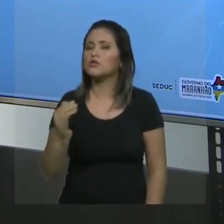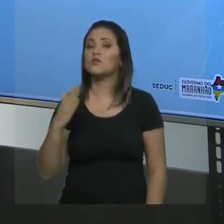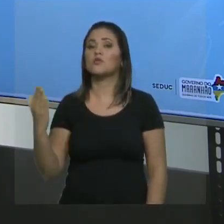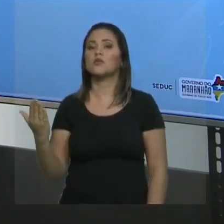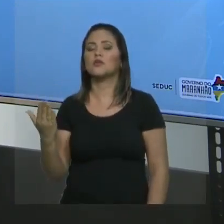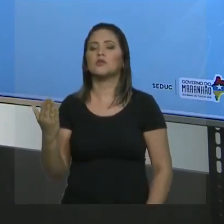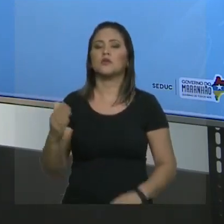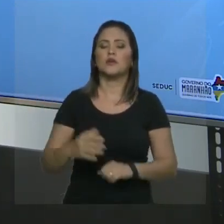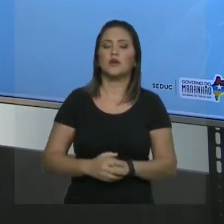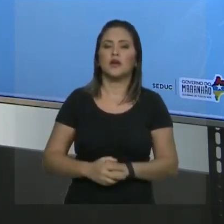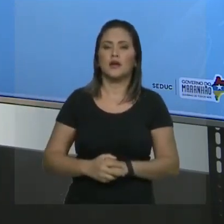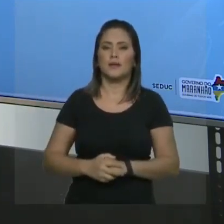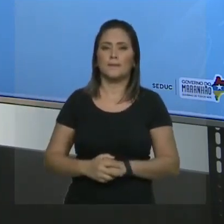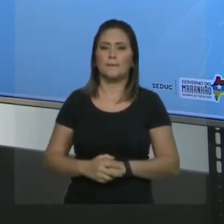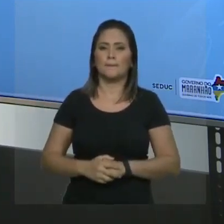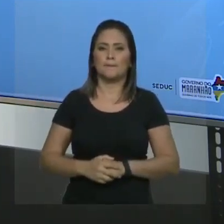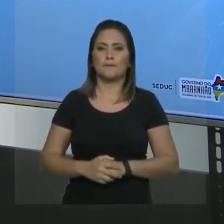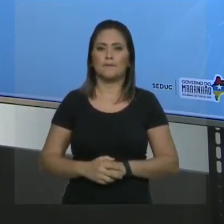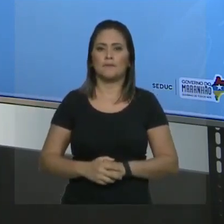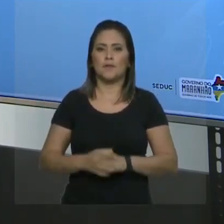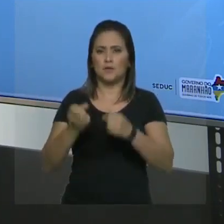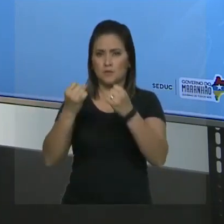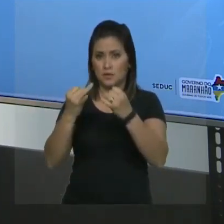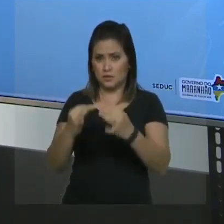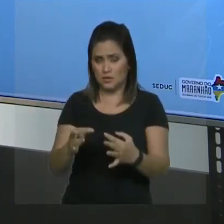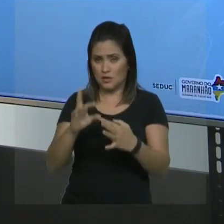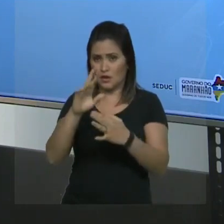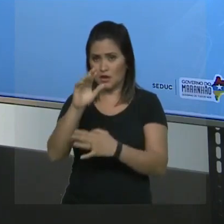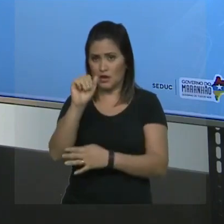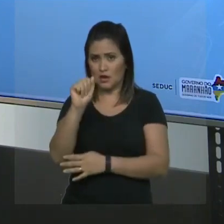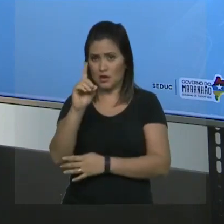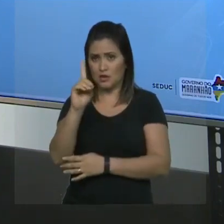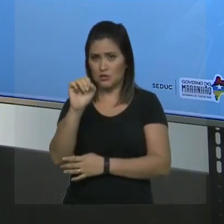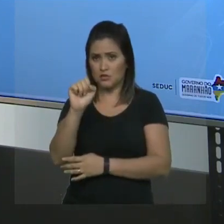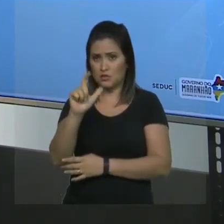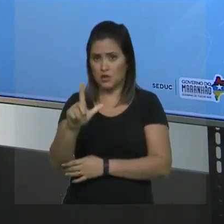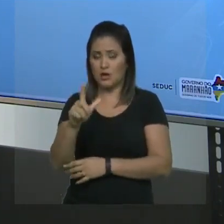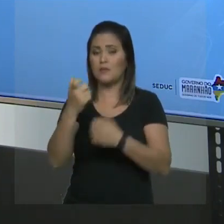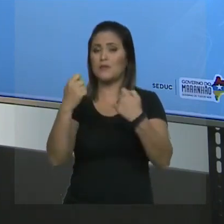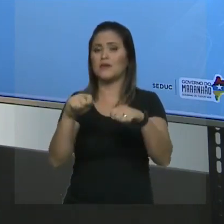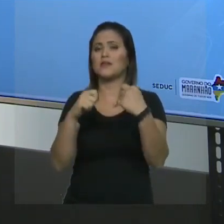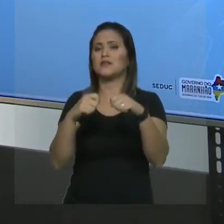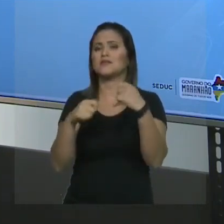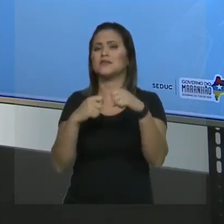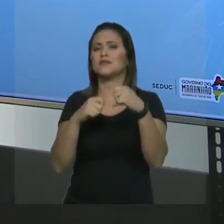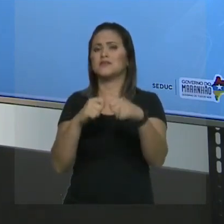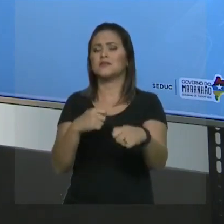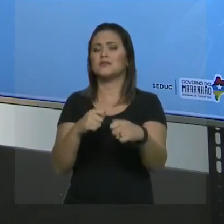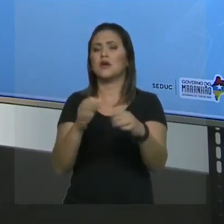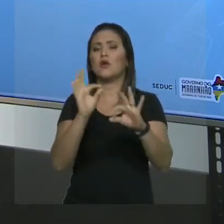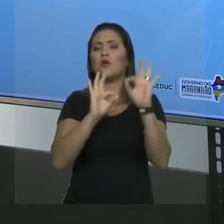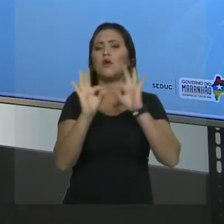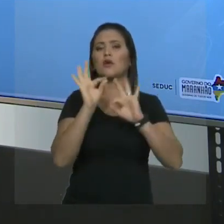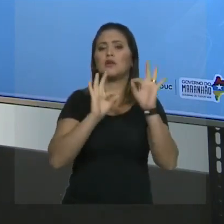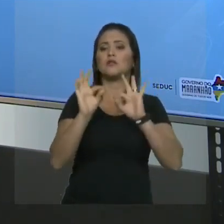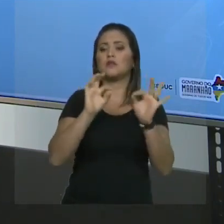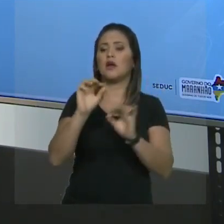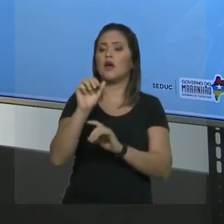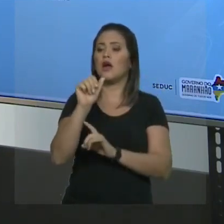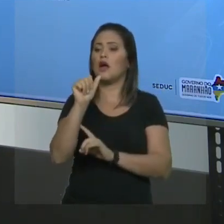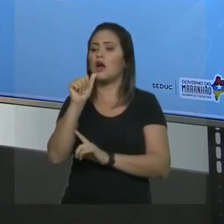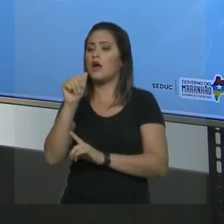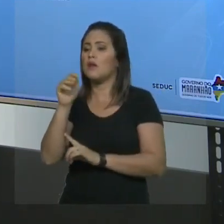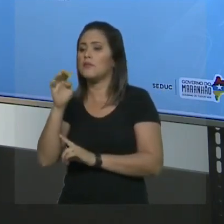prioridade, a sequência, a ordem definida pelo IUPAC é a ordem chamada de ordem alfabética. Então você sabe que aqui no carbono